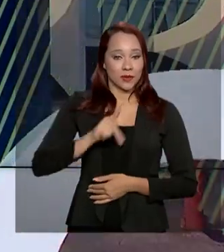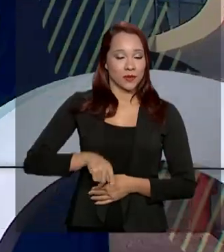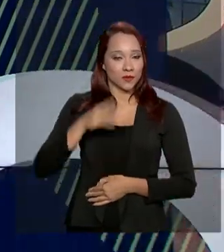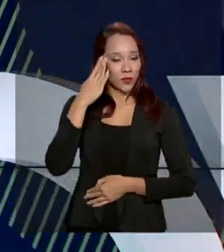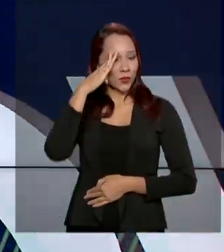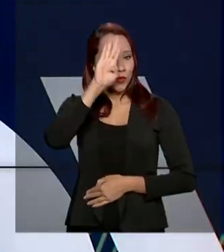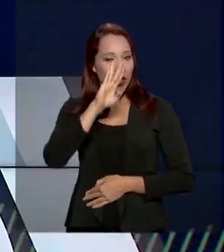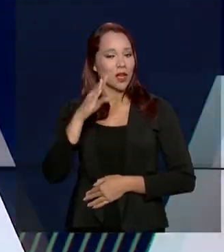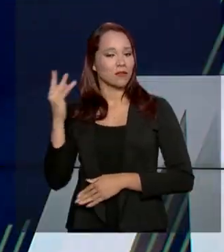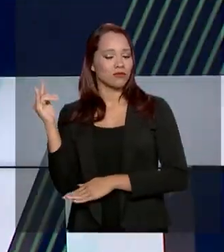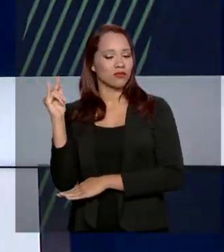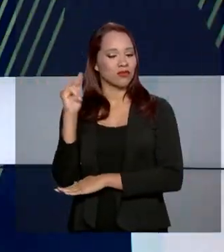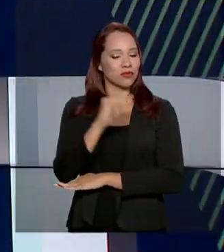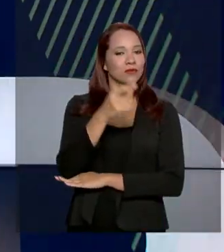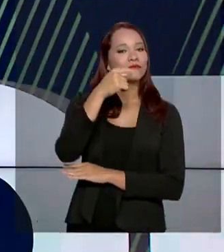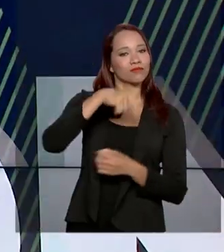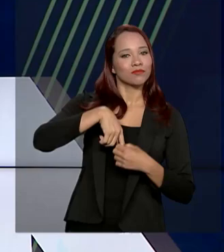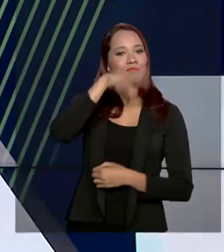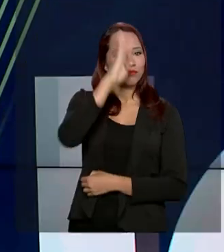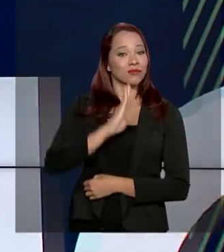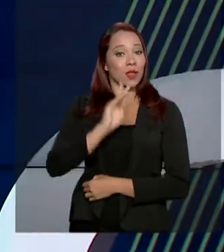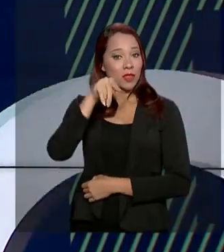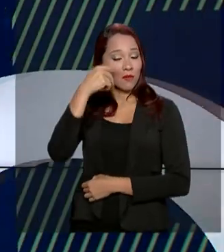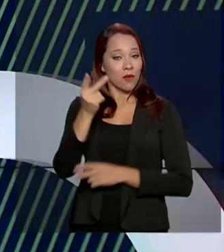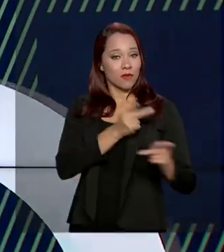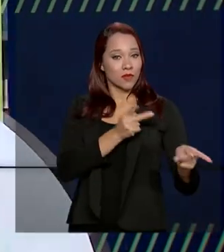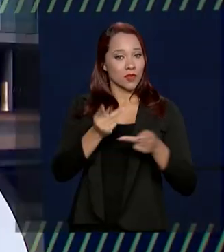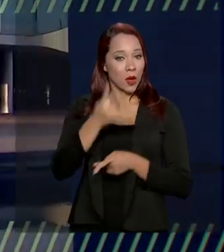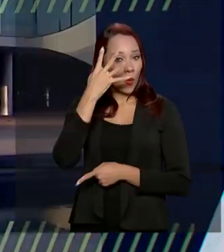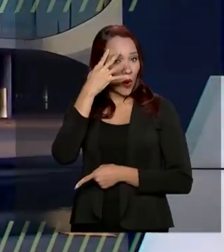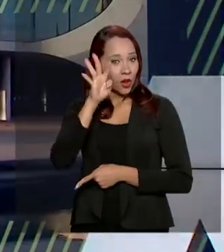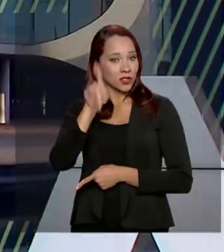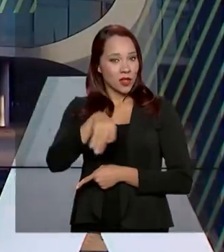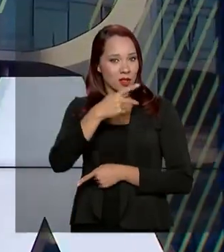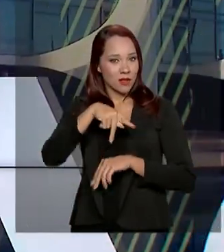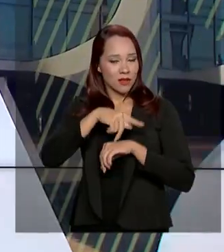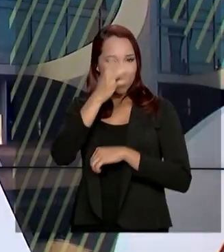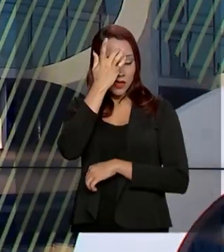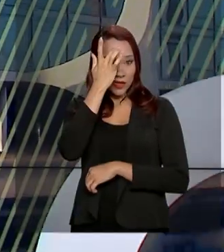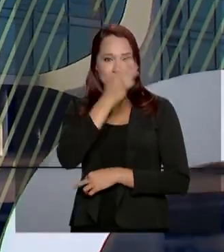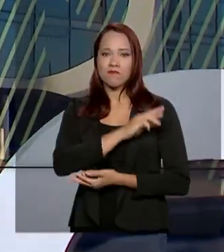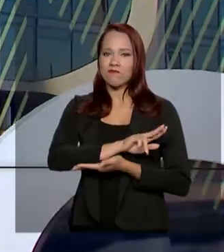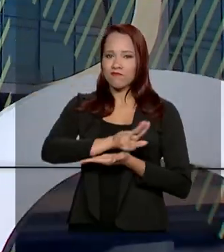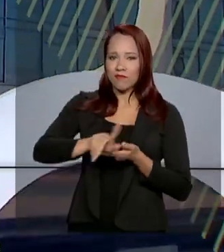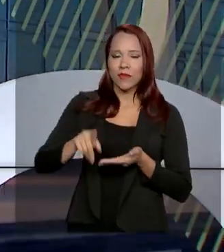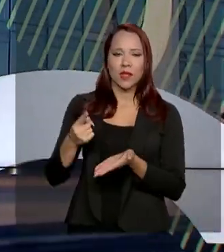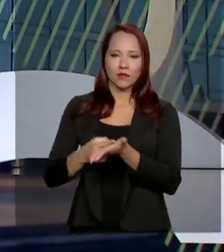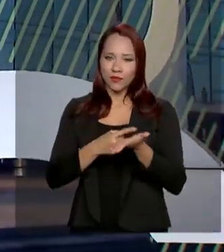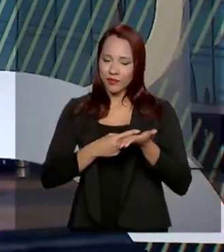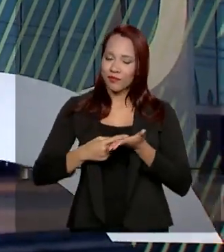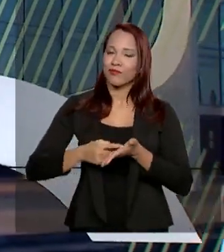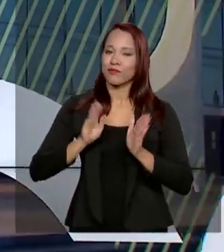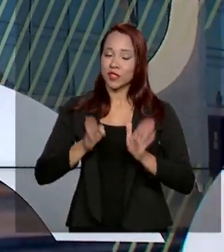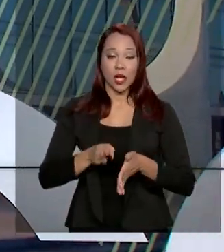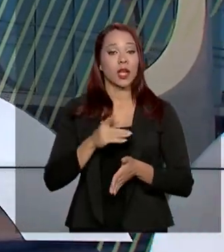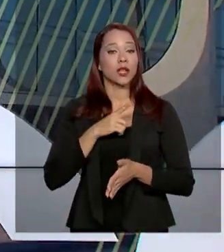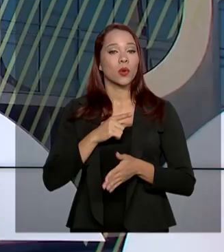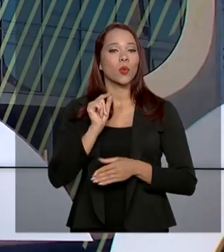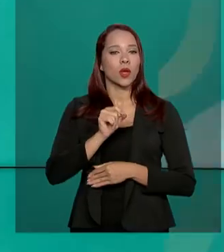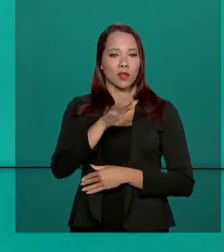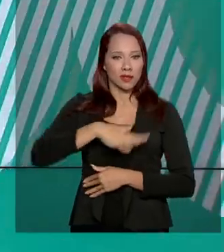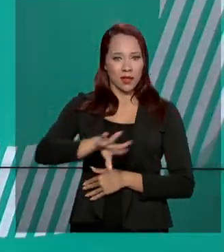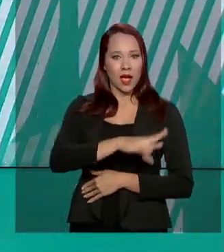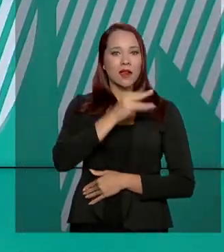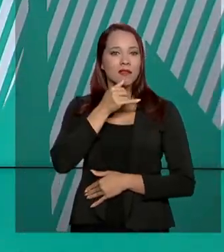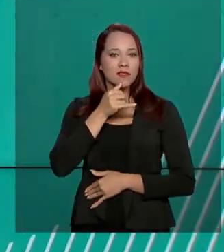Bolsonaro está a caminho do Brasil depois de uma visita de quatro dias à Índia. Vários acordos foram fechados, entre eles, na